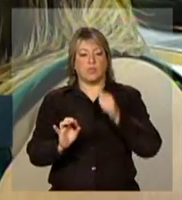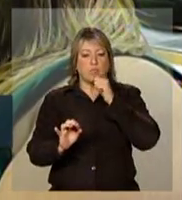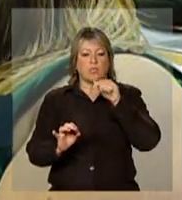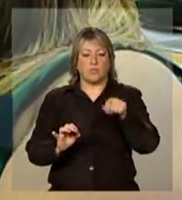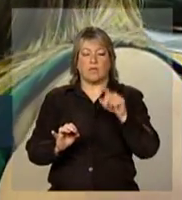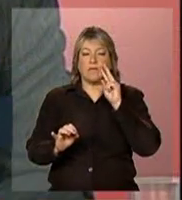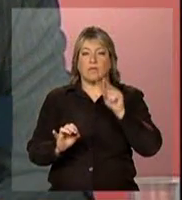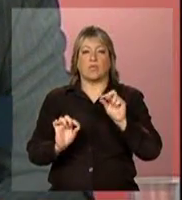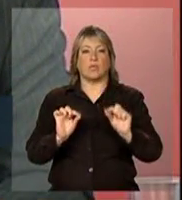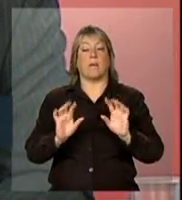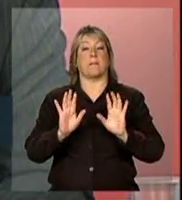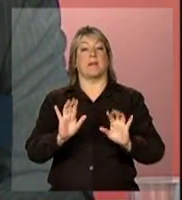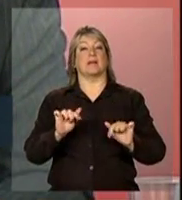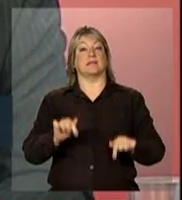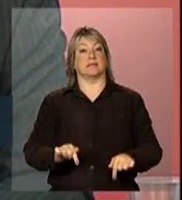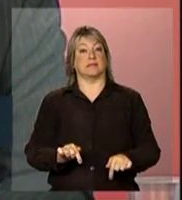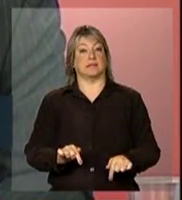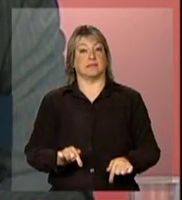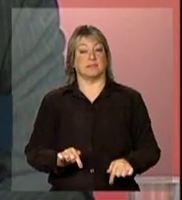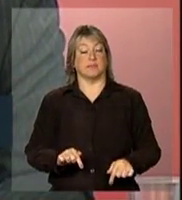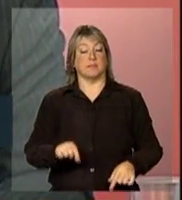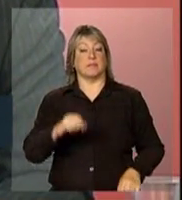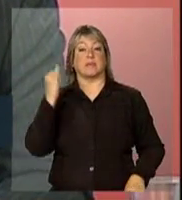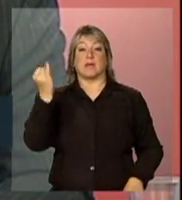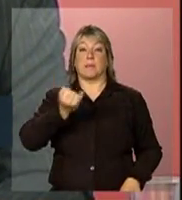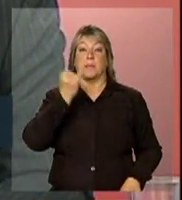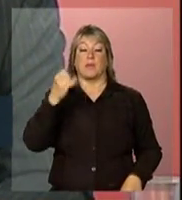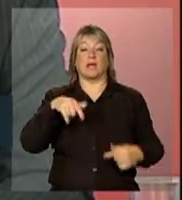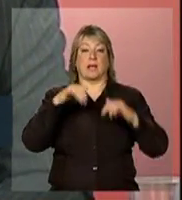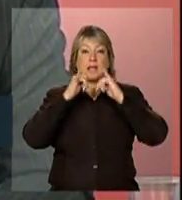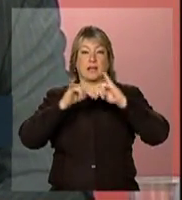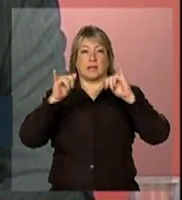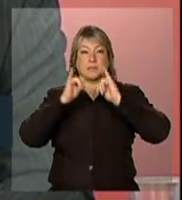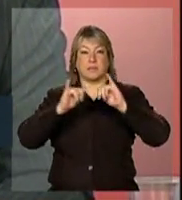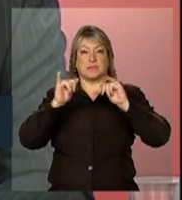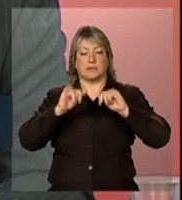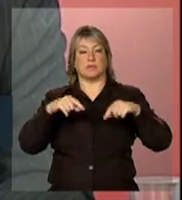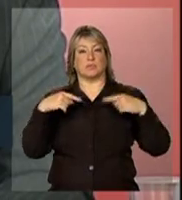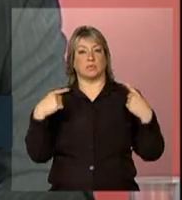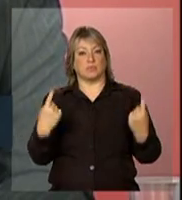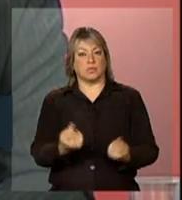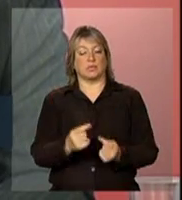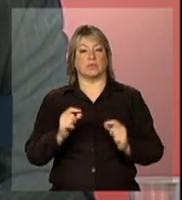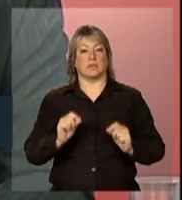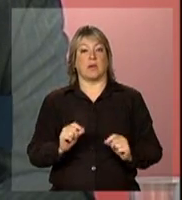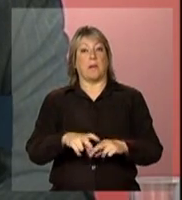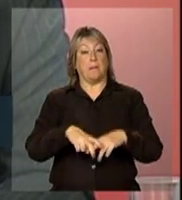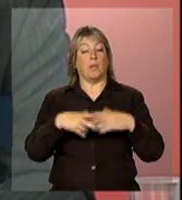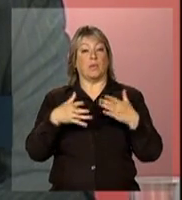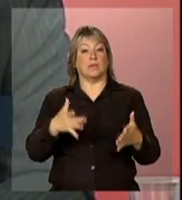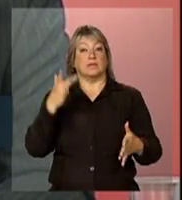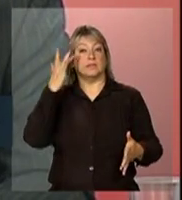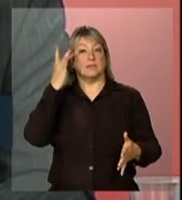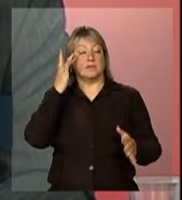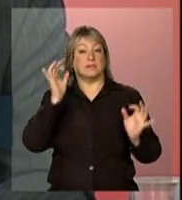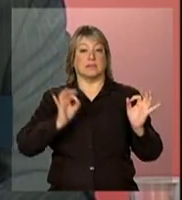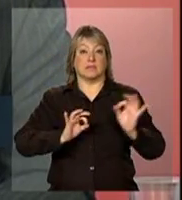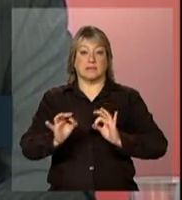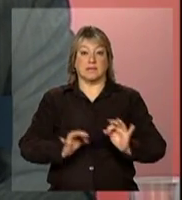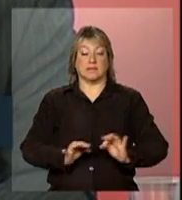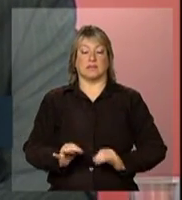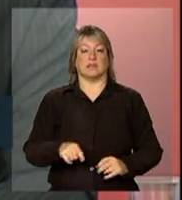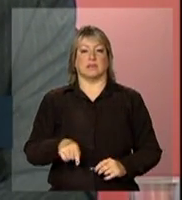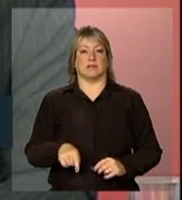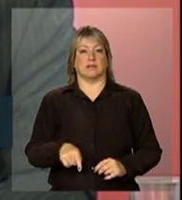que reforça a importância dessa campanha de mobilização, por isso que a estratégia é não